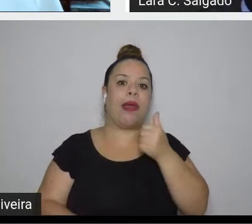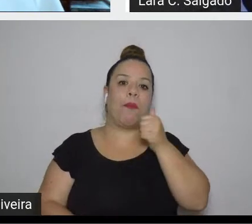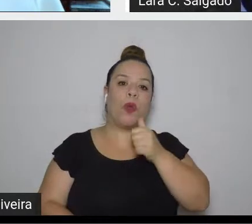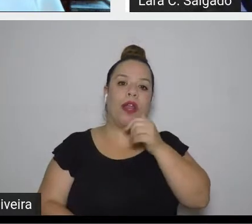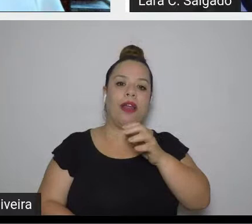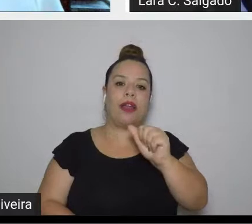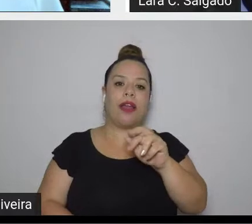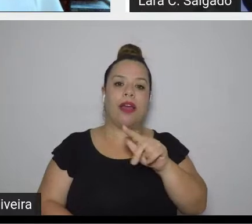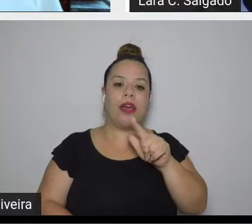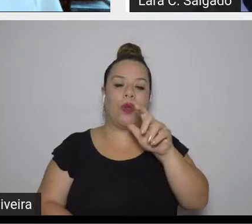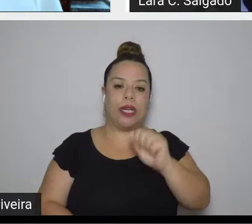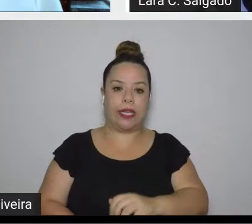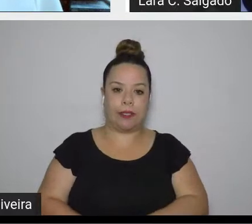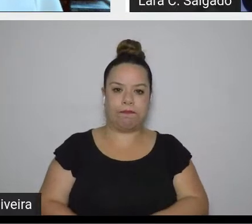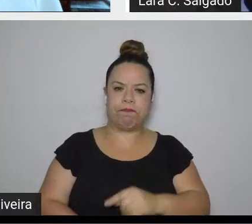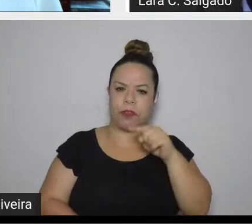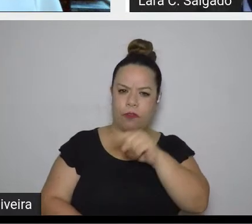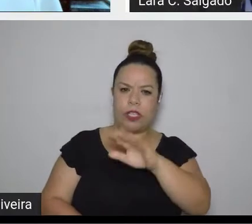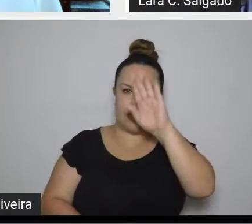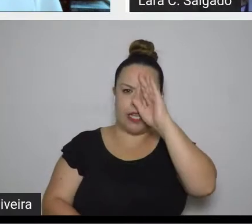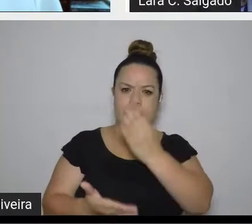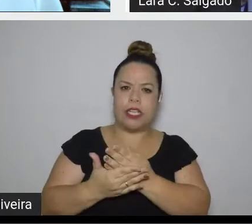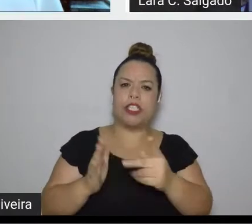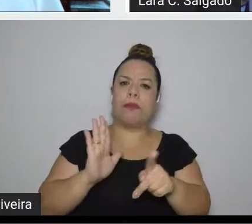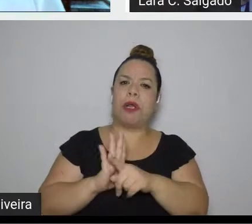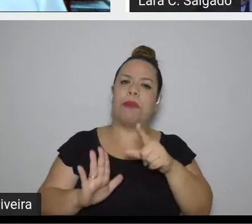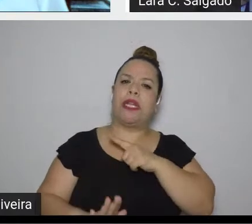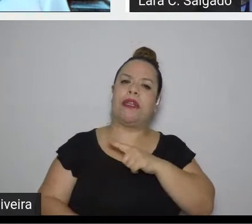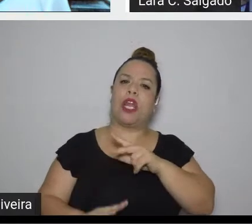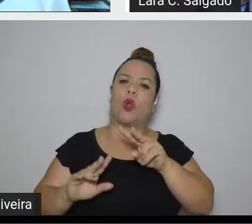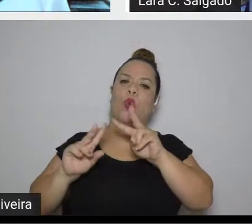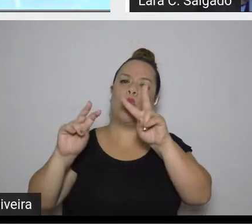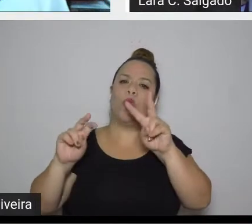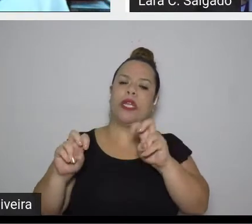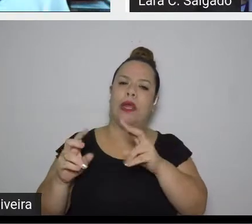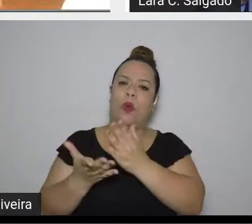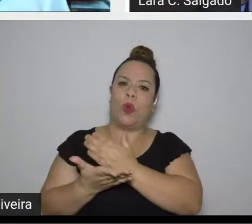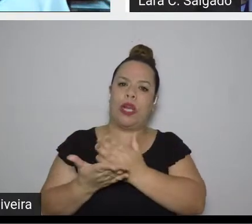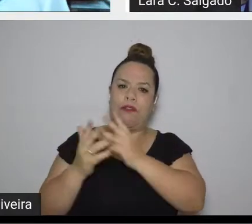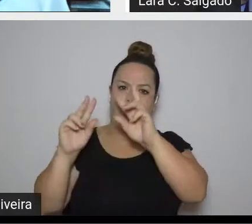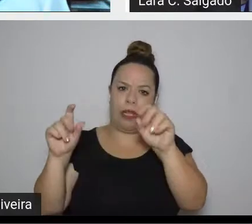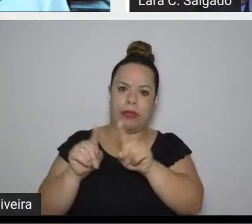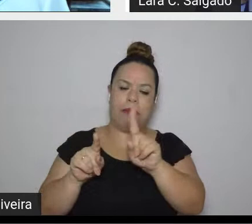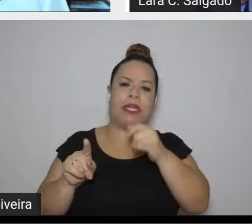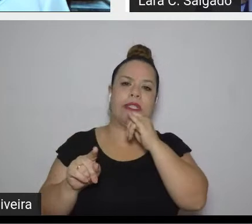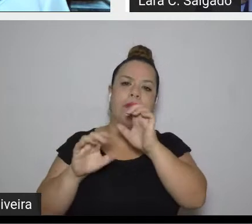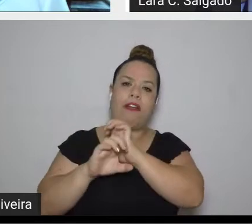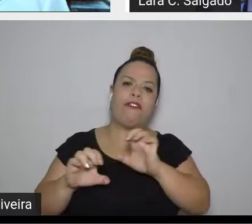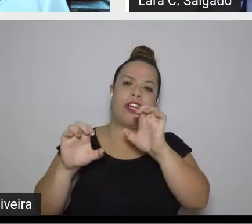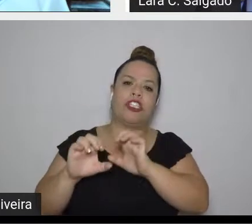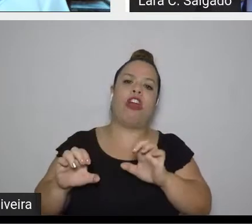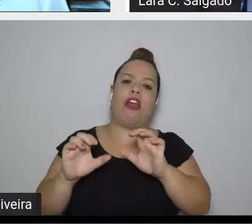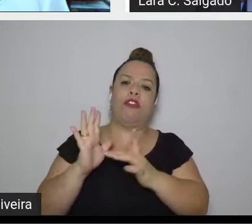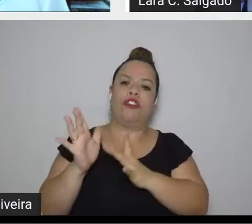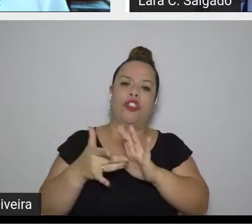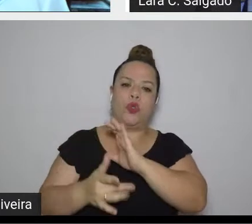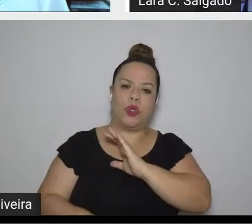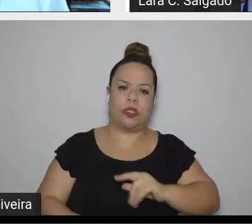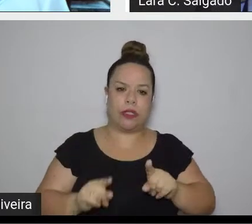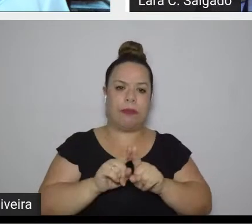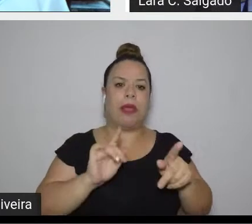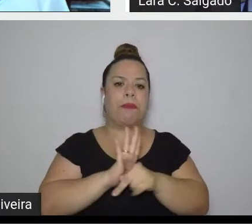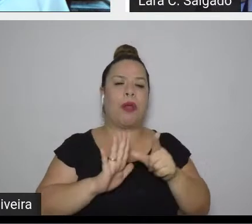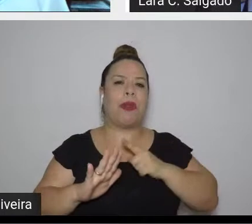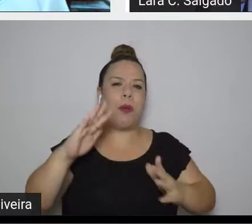Leila, a senhora acredita que o evangelho de Saramago seria o marco da apoteose do humanismo do autor? O momento